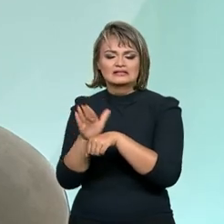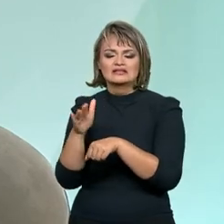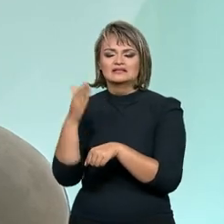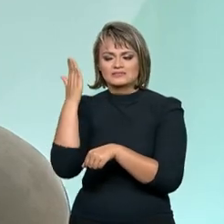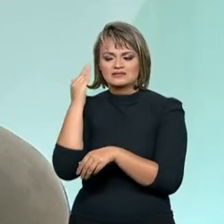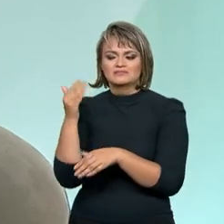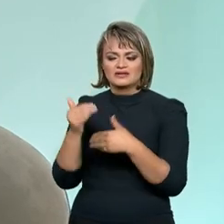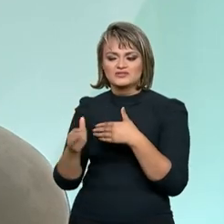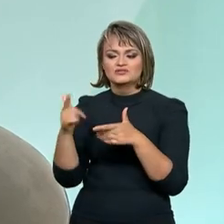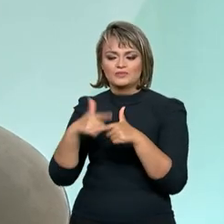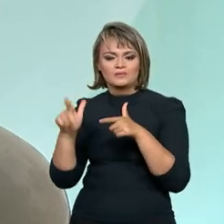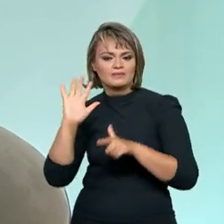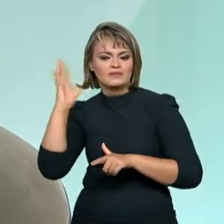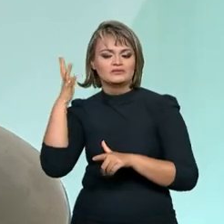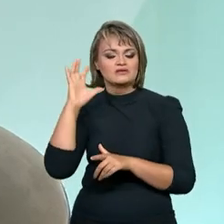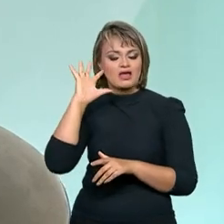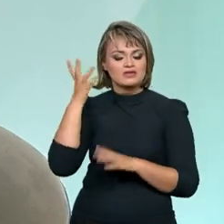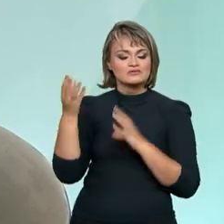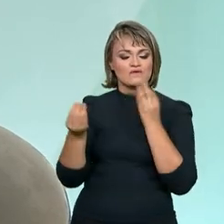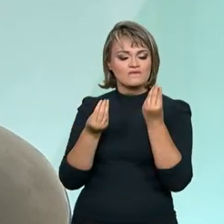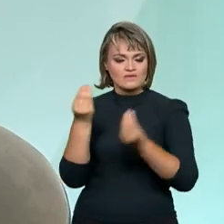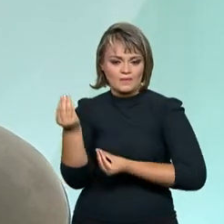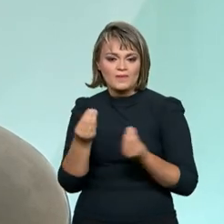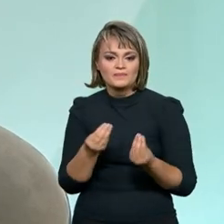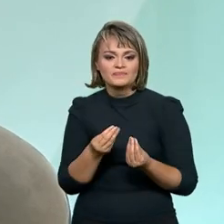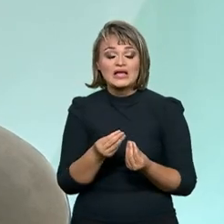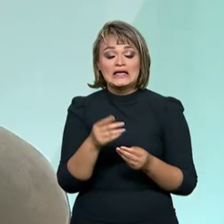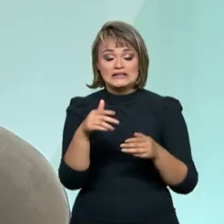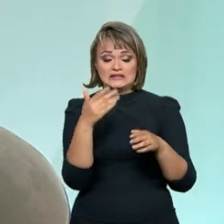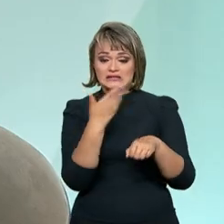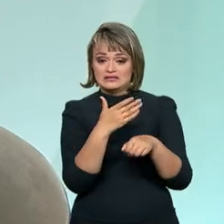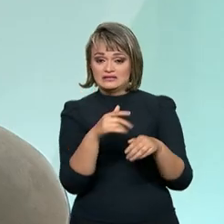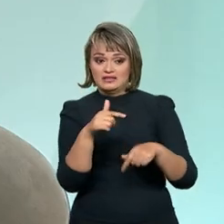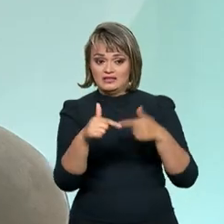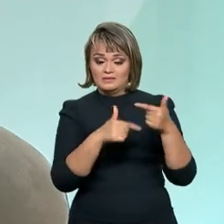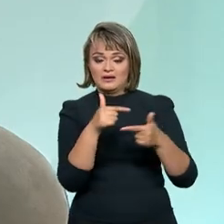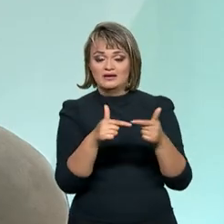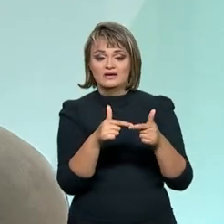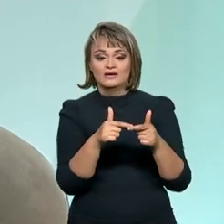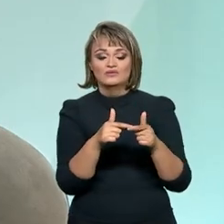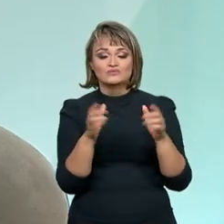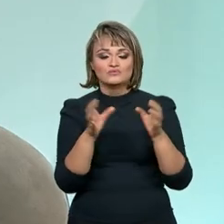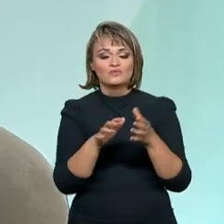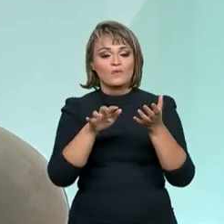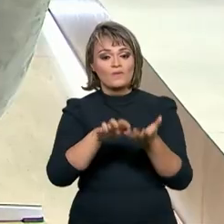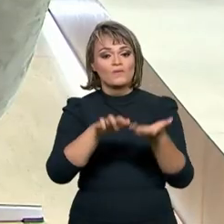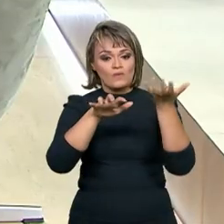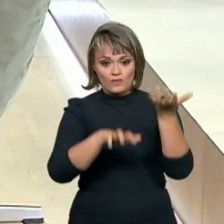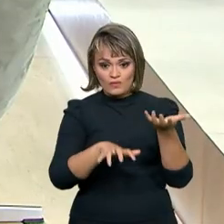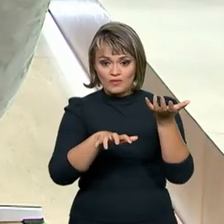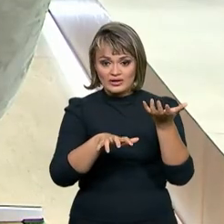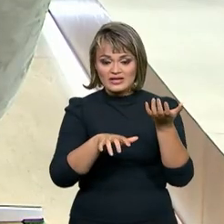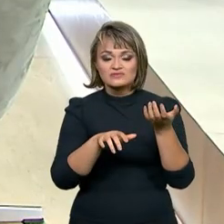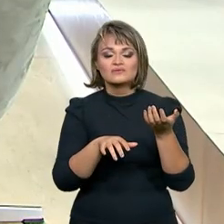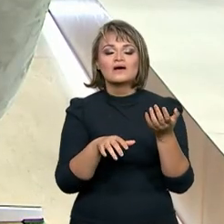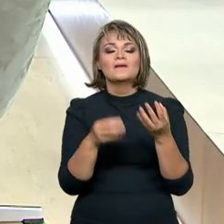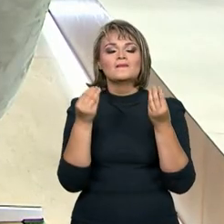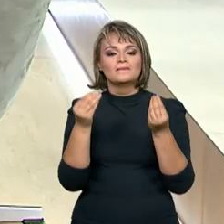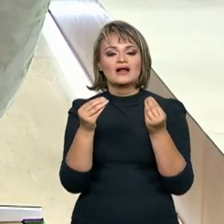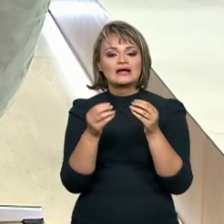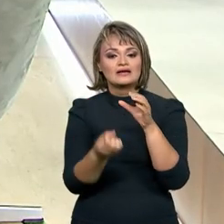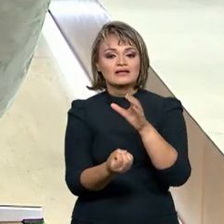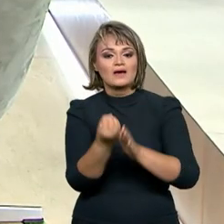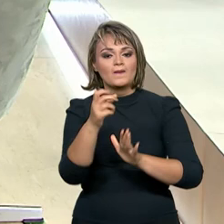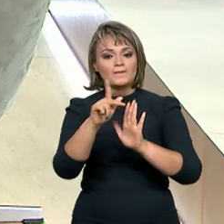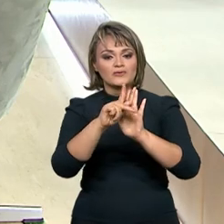dinâmica. E estamos trabalhando também, junto com o Congresso Federal, uma proposta que se tornará um projeto de lei, onde a